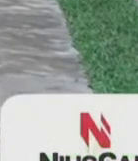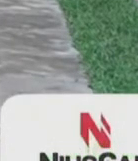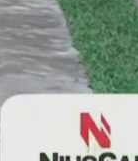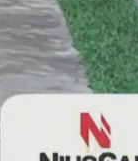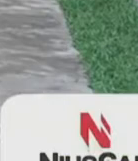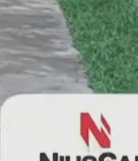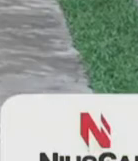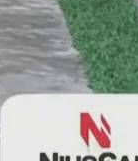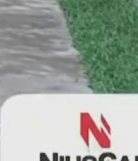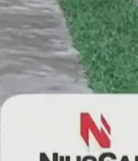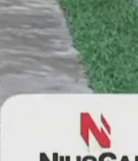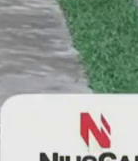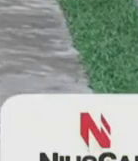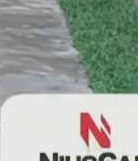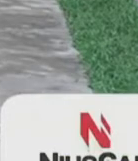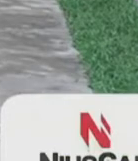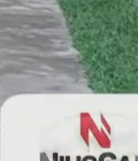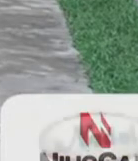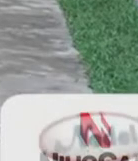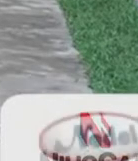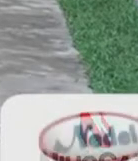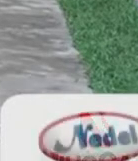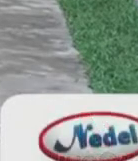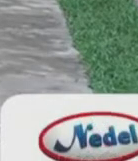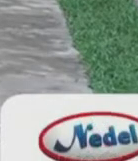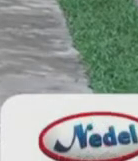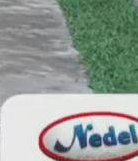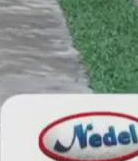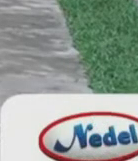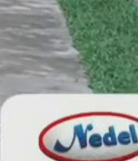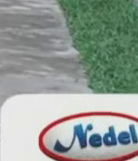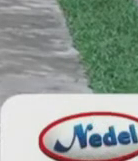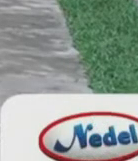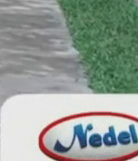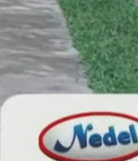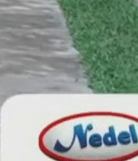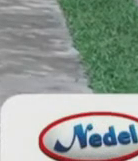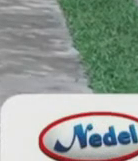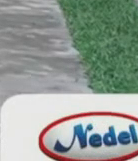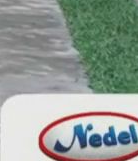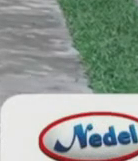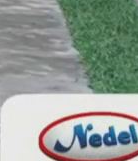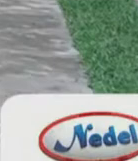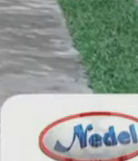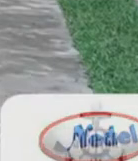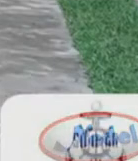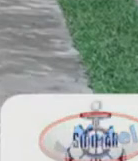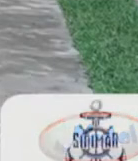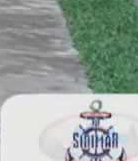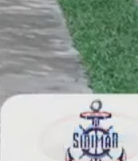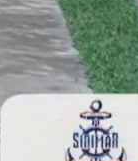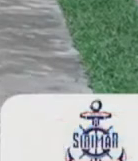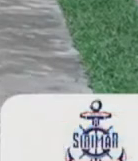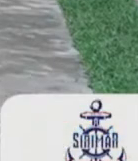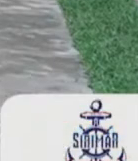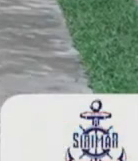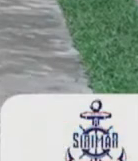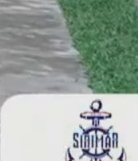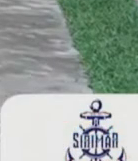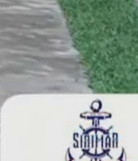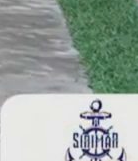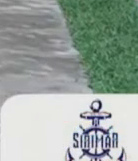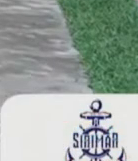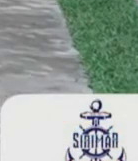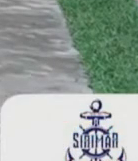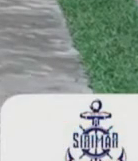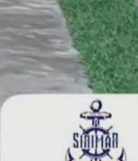ela que já vem há alguns anos conquistando né Cléria e vocês acompanhando incentivando é bacana